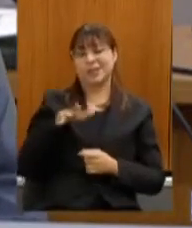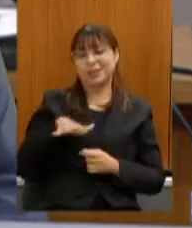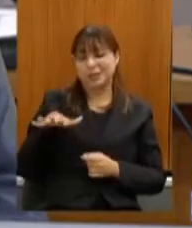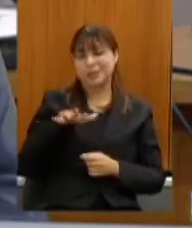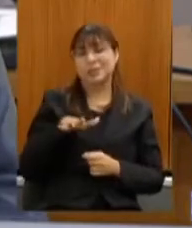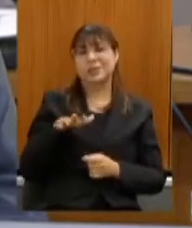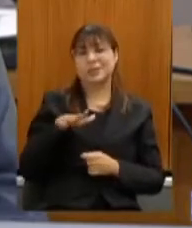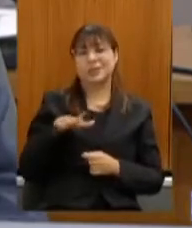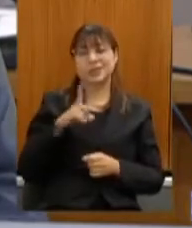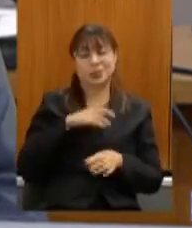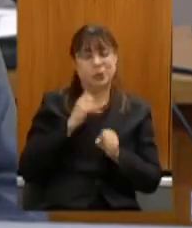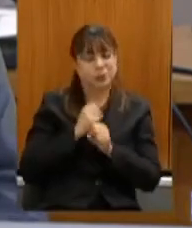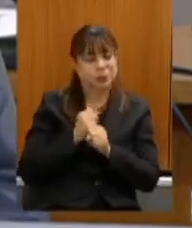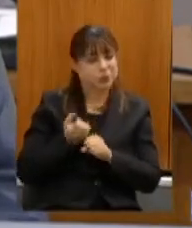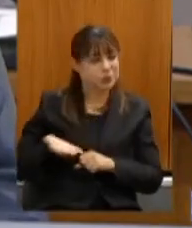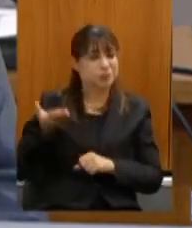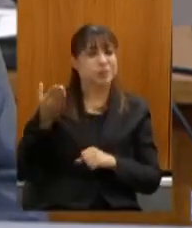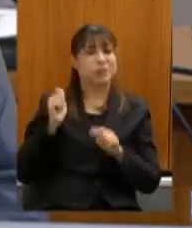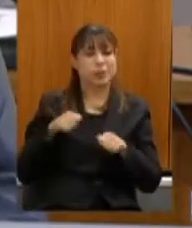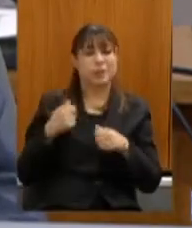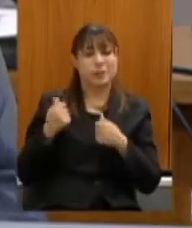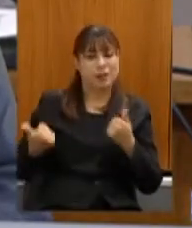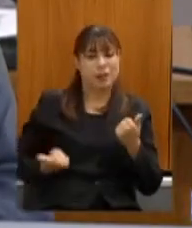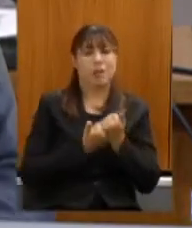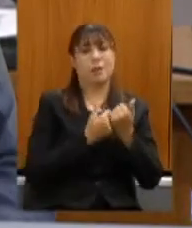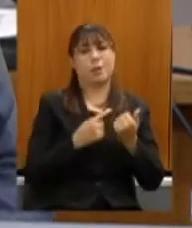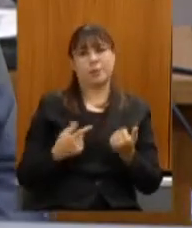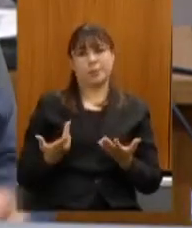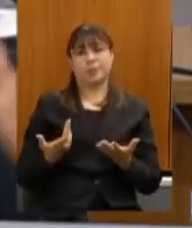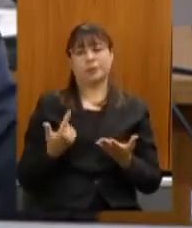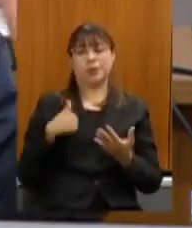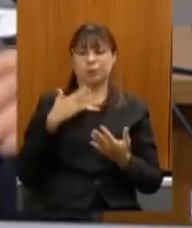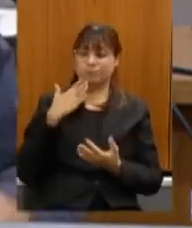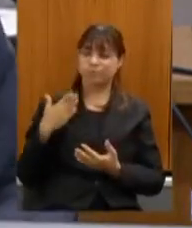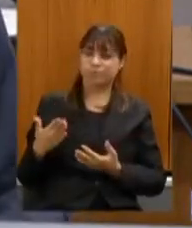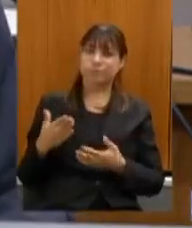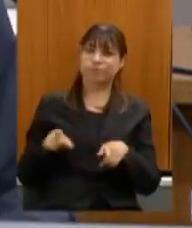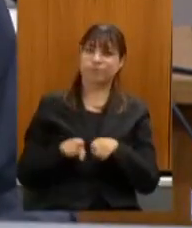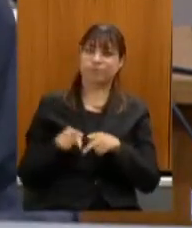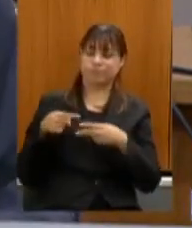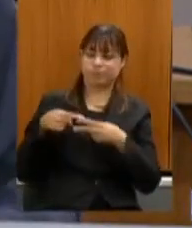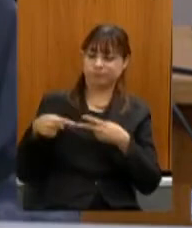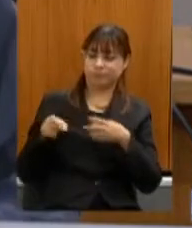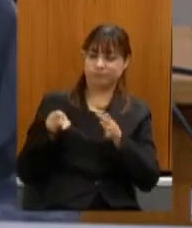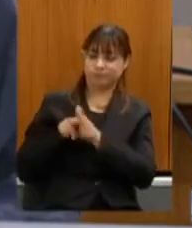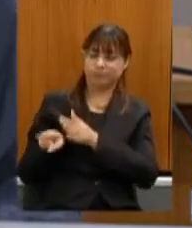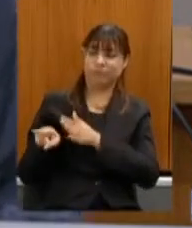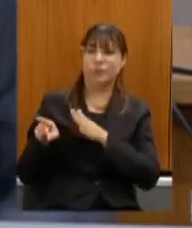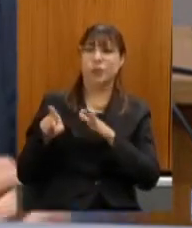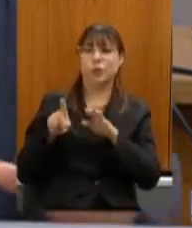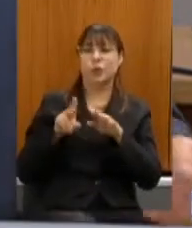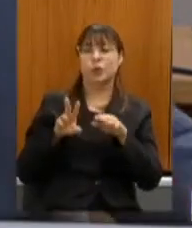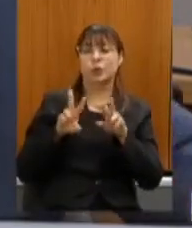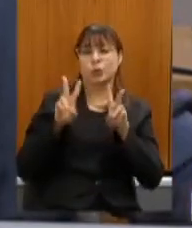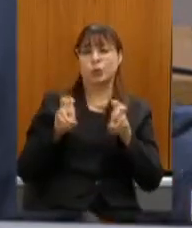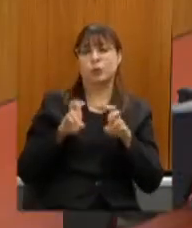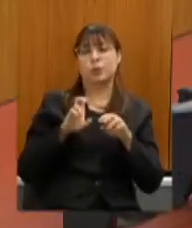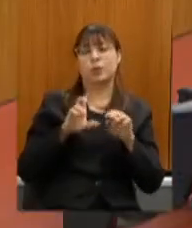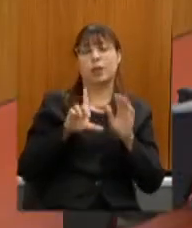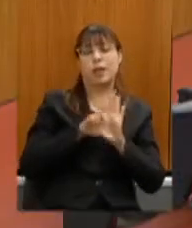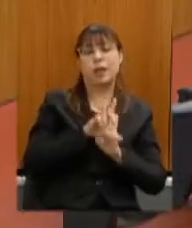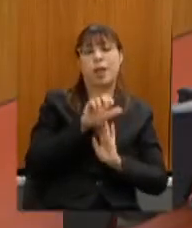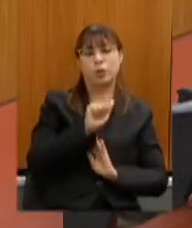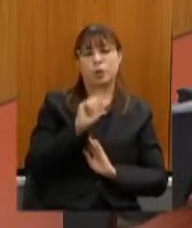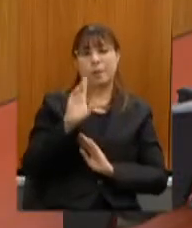produzir e precisa de apoio fica esse pedido aqui e as duas perguntas sobre a lei Aldi Blanc